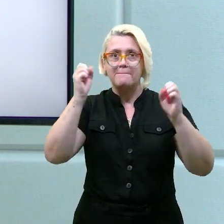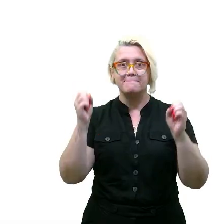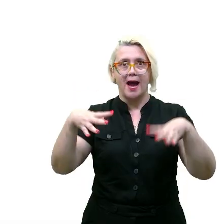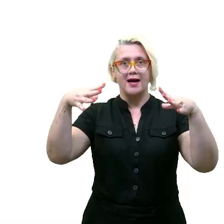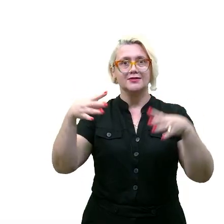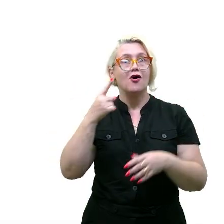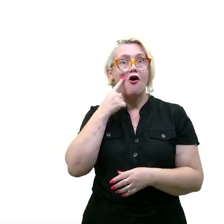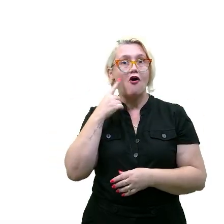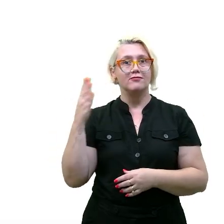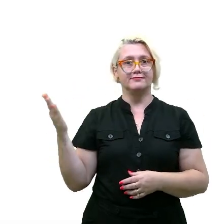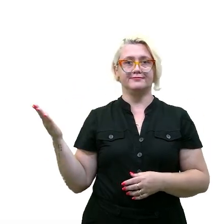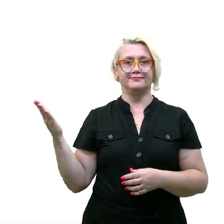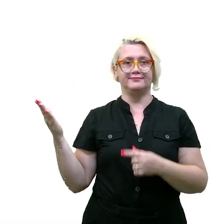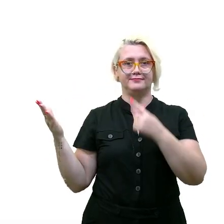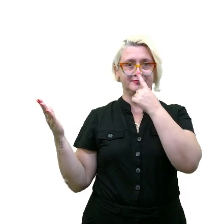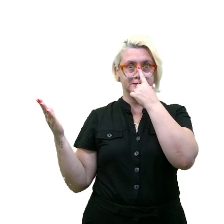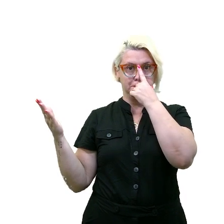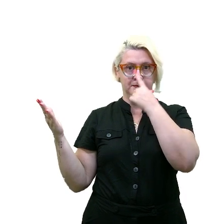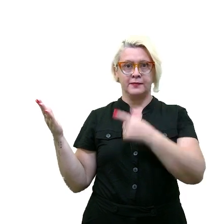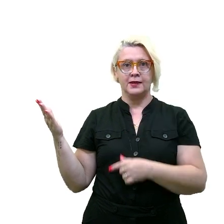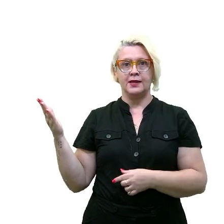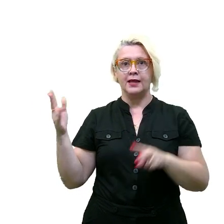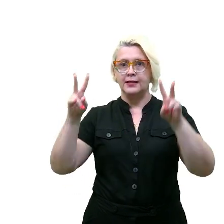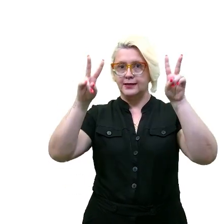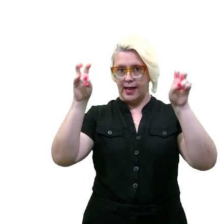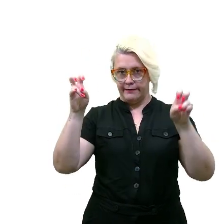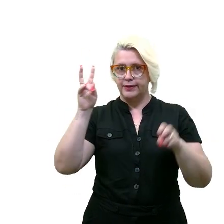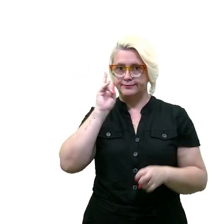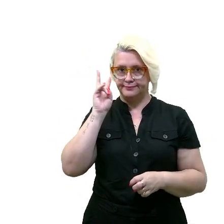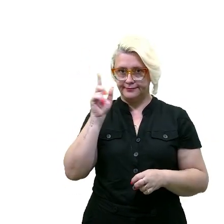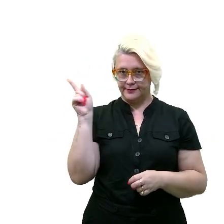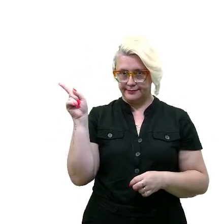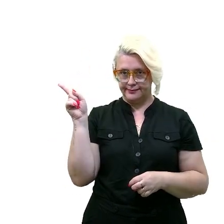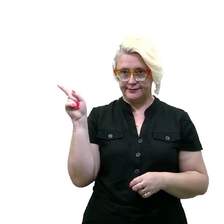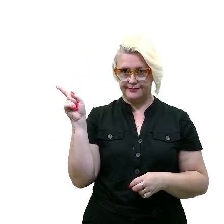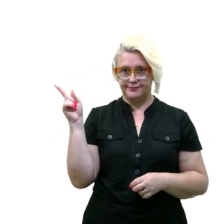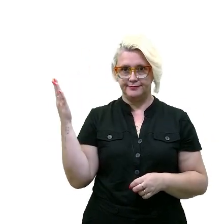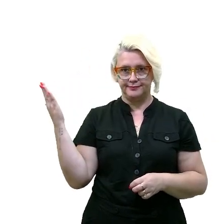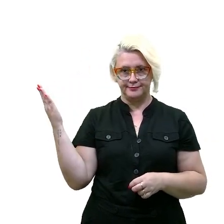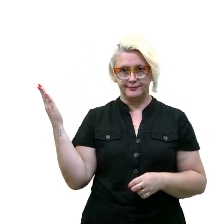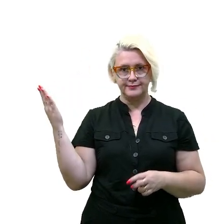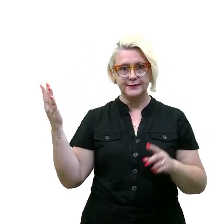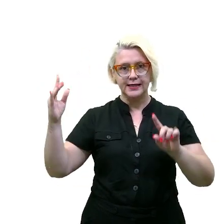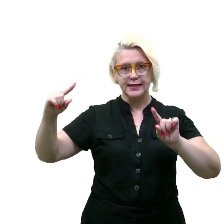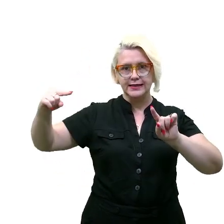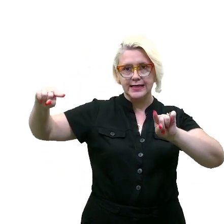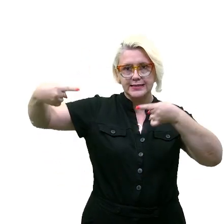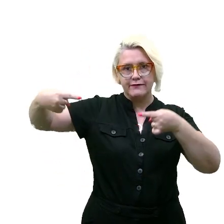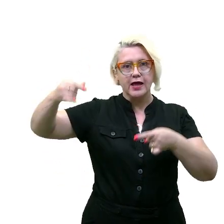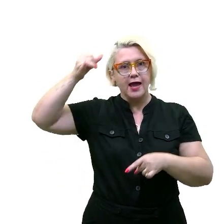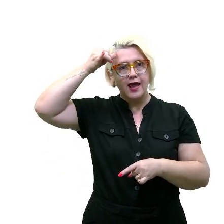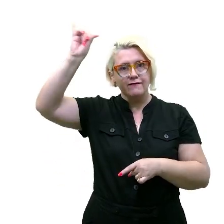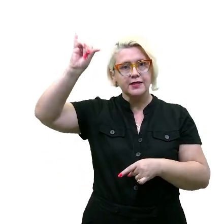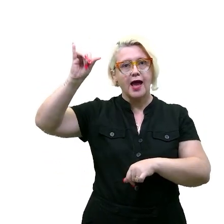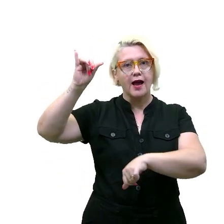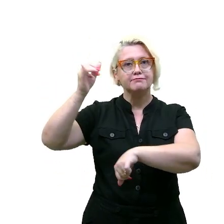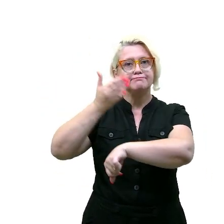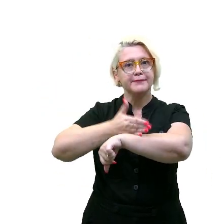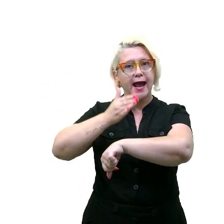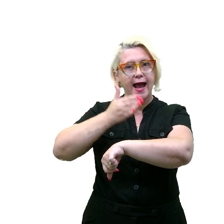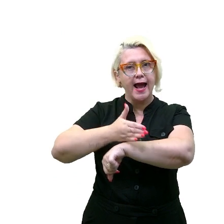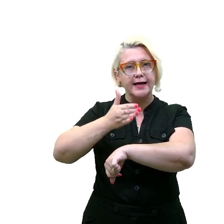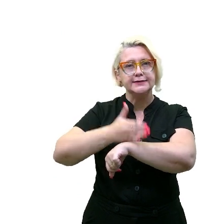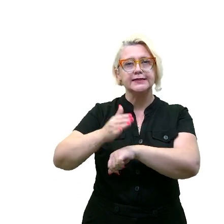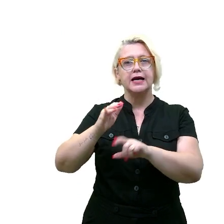Olha só, o tema para relembrar é esse, desafios para combater a prática